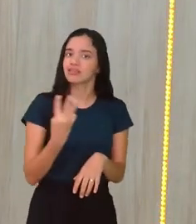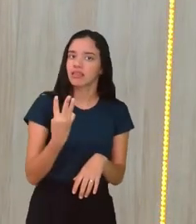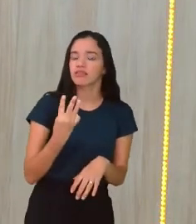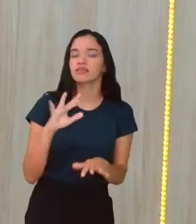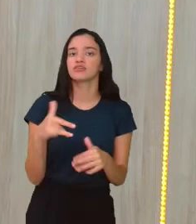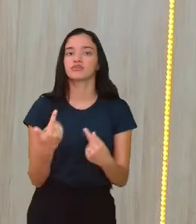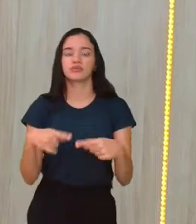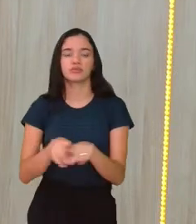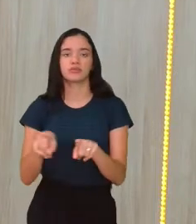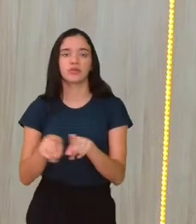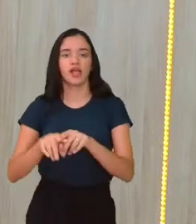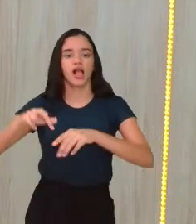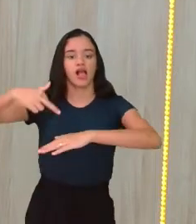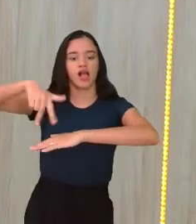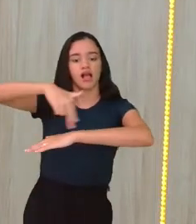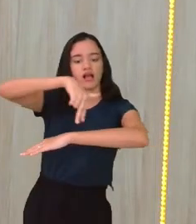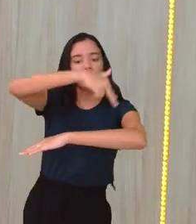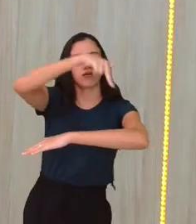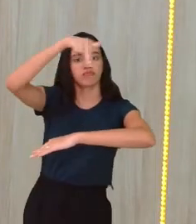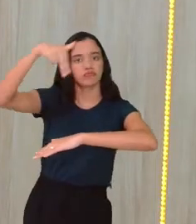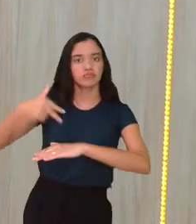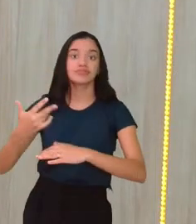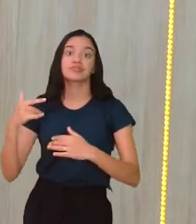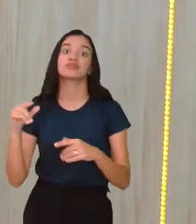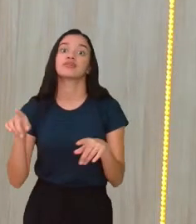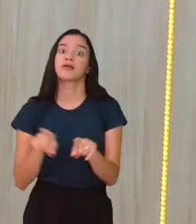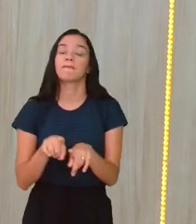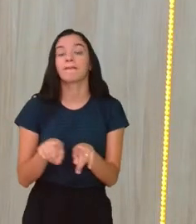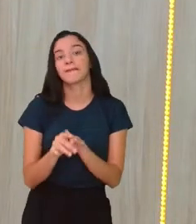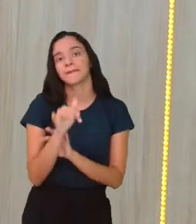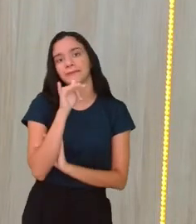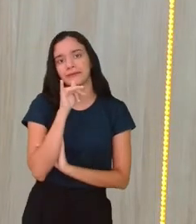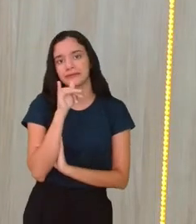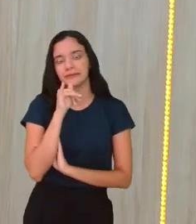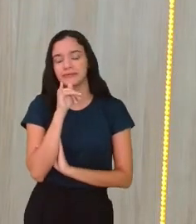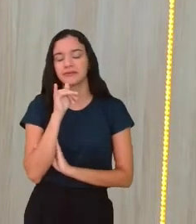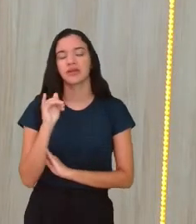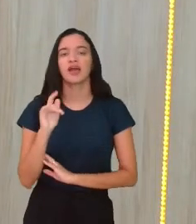ginástica, né? Que existem lá na ginástica acrobática, por exemplo.